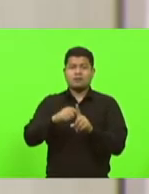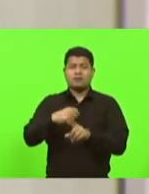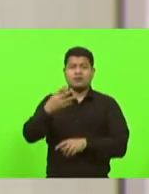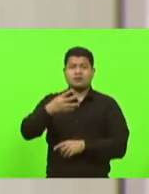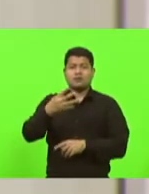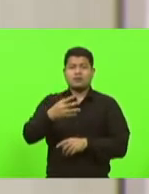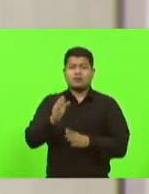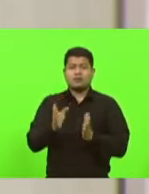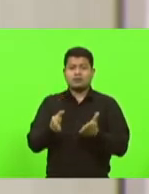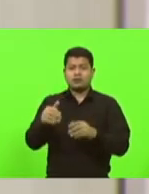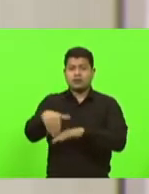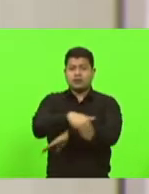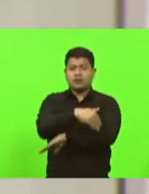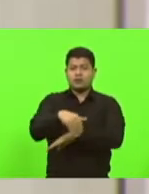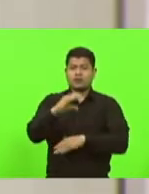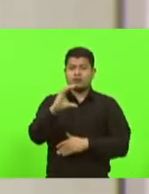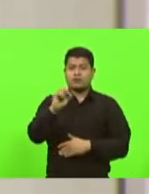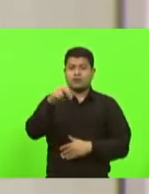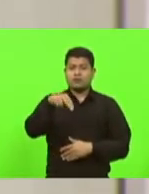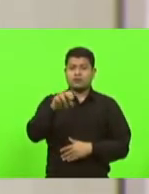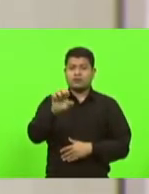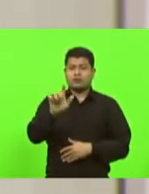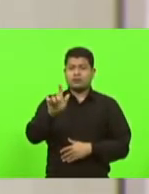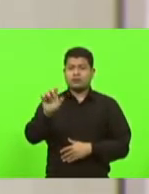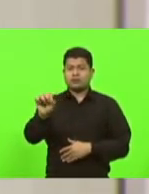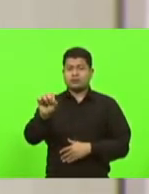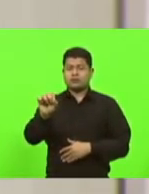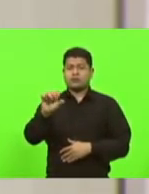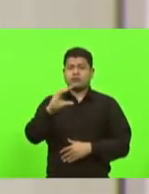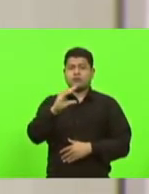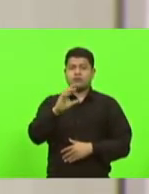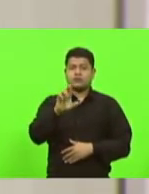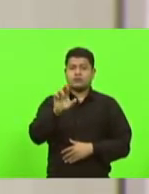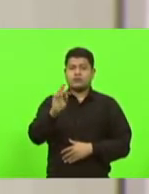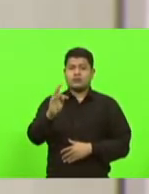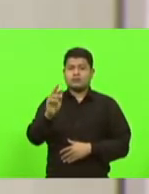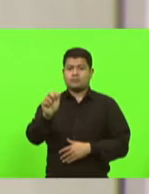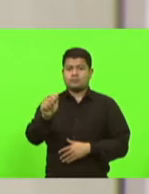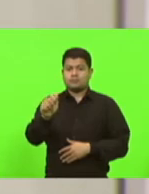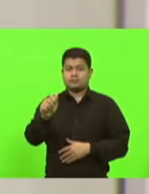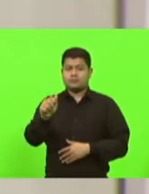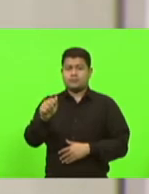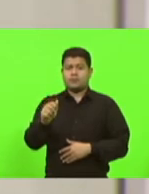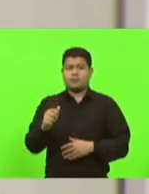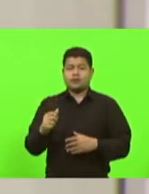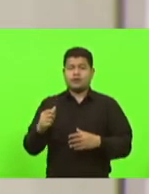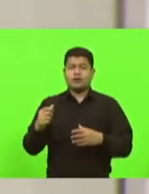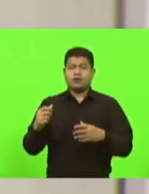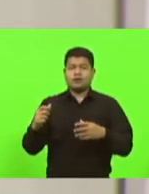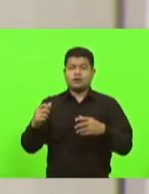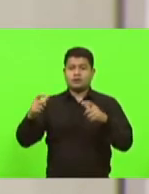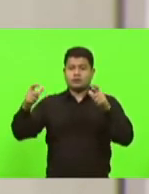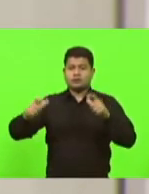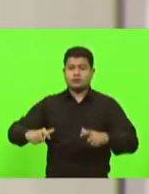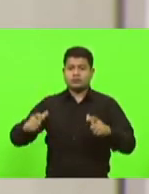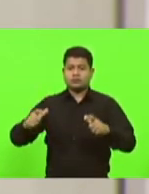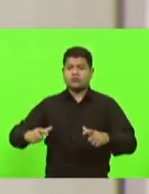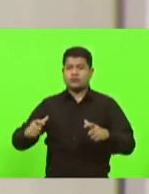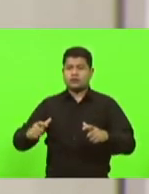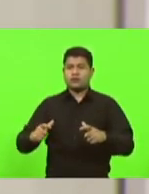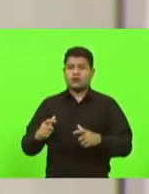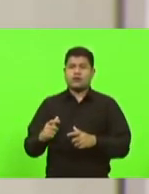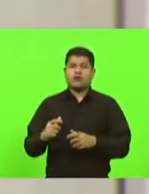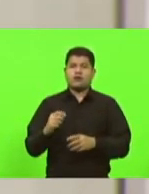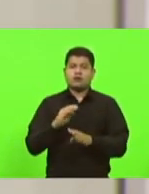Cônego, Serpa. Na calçada do clube Avante e o bairro Santo Antônio, no